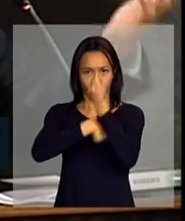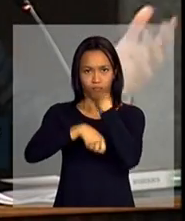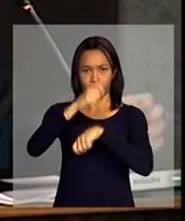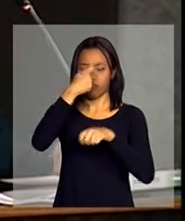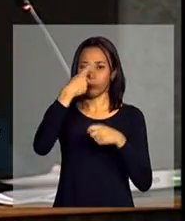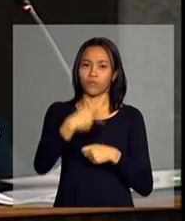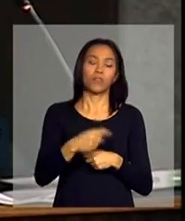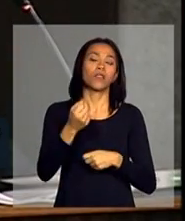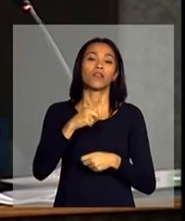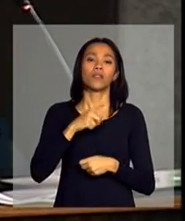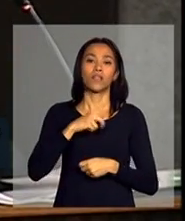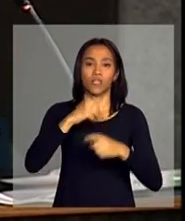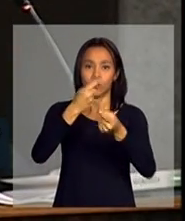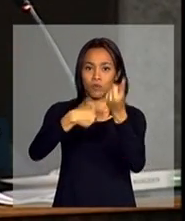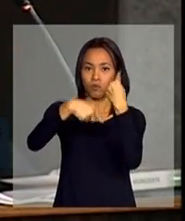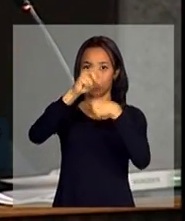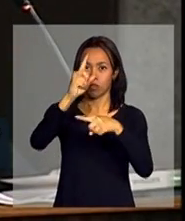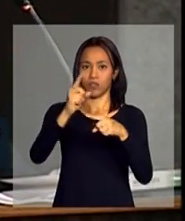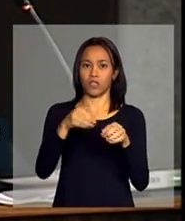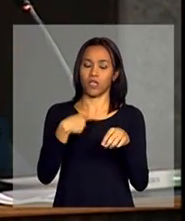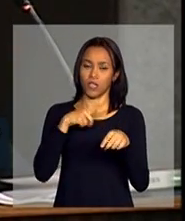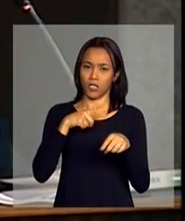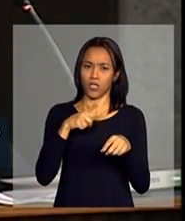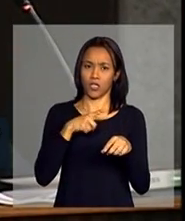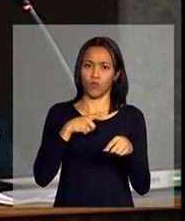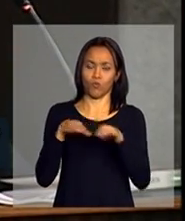de sucesso, mais equilibrada.